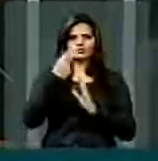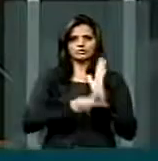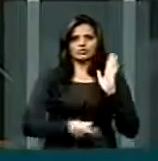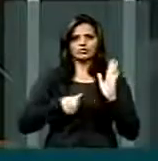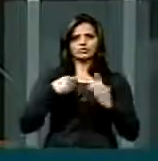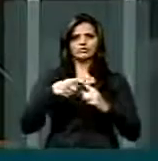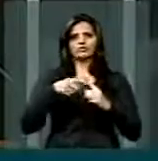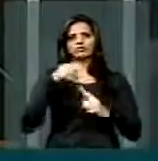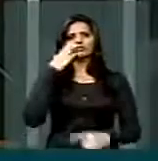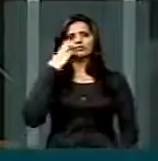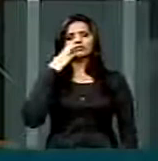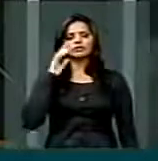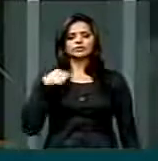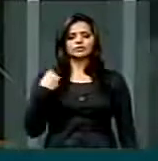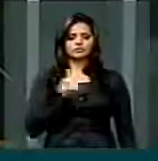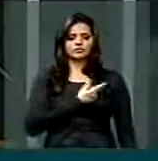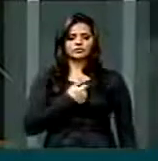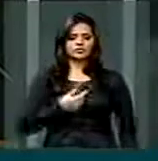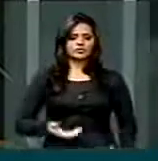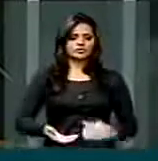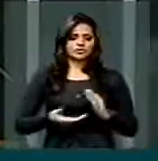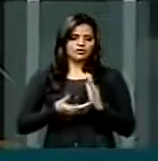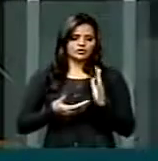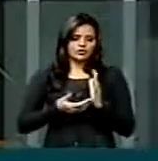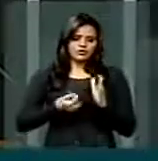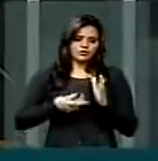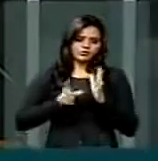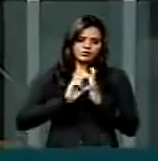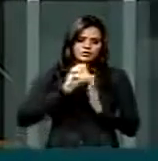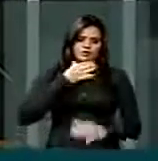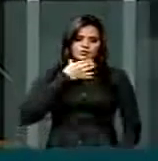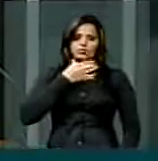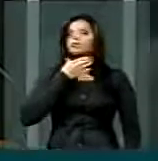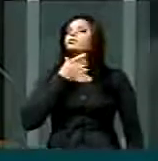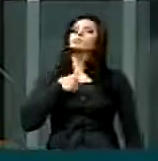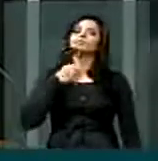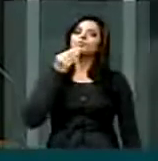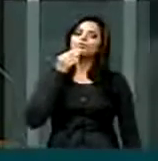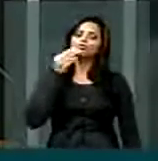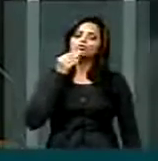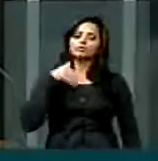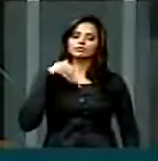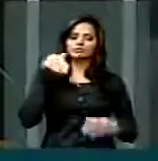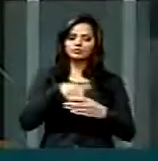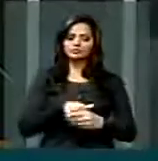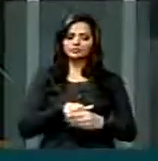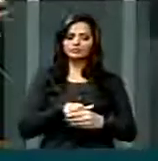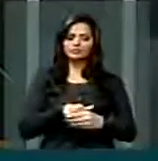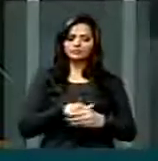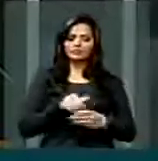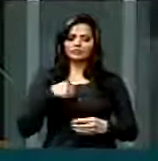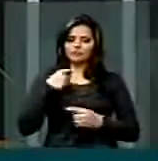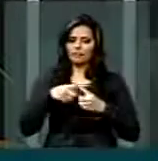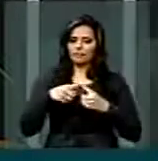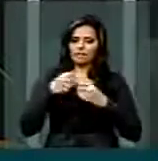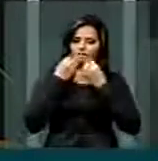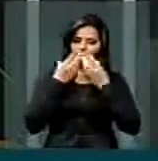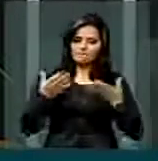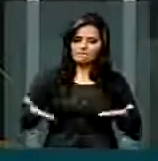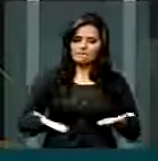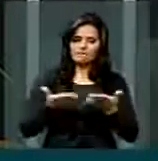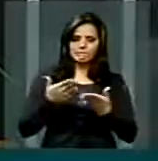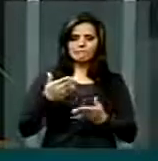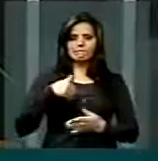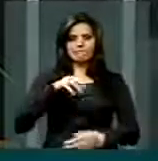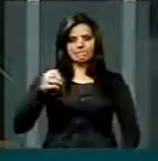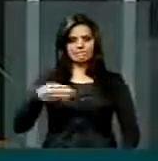que esta Casa, antes do Natal, pudesse votar, que vem beneficiar os